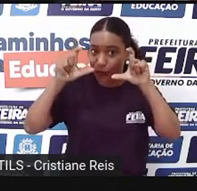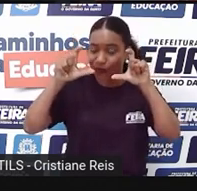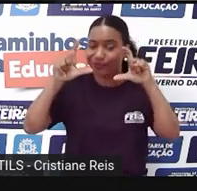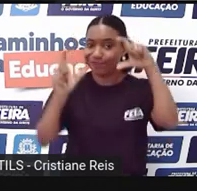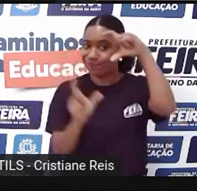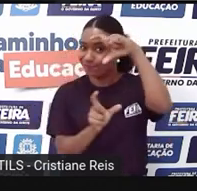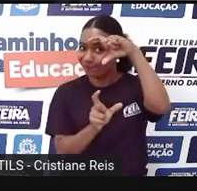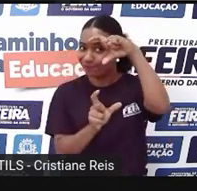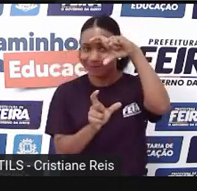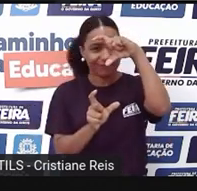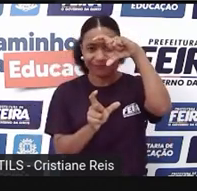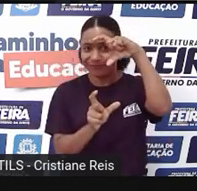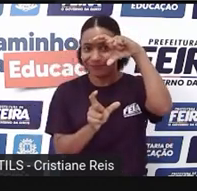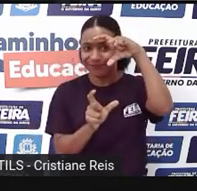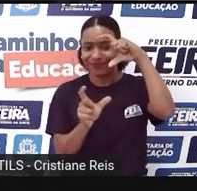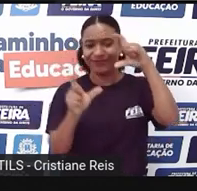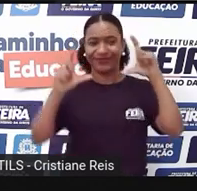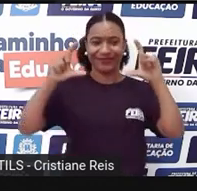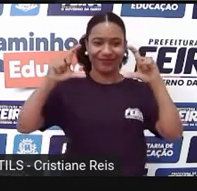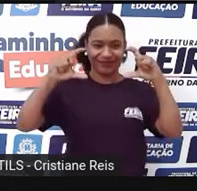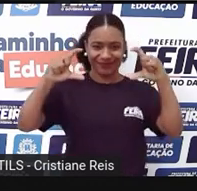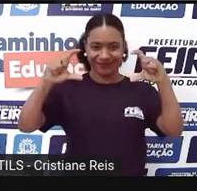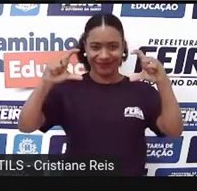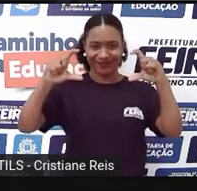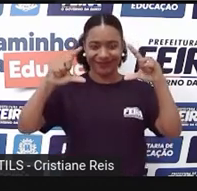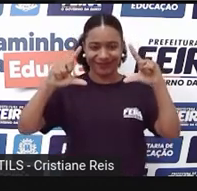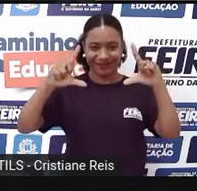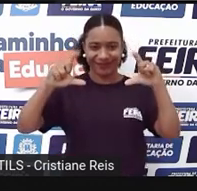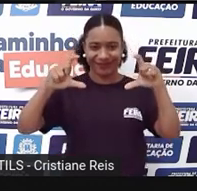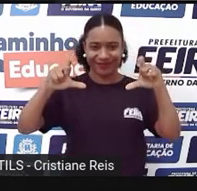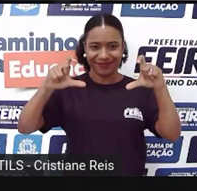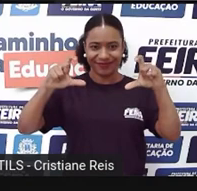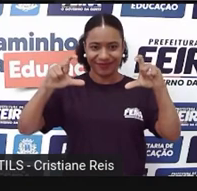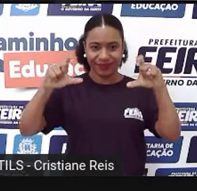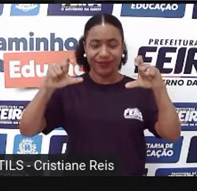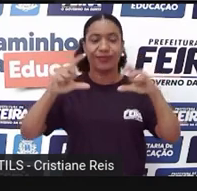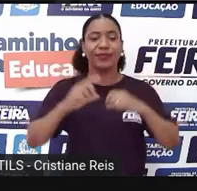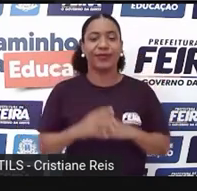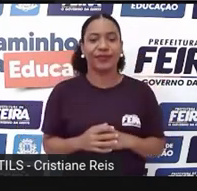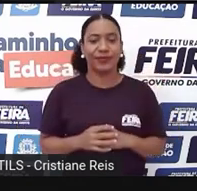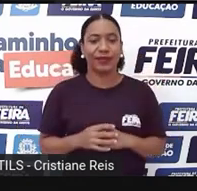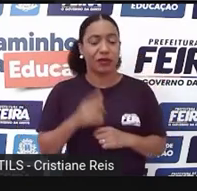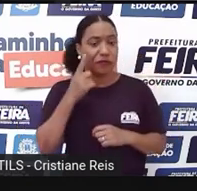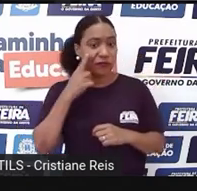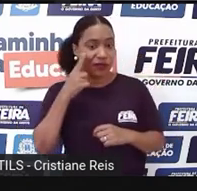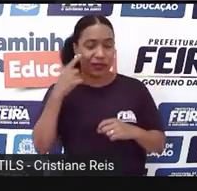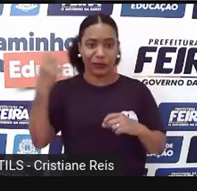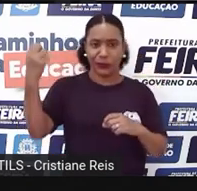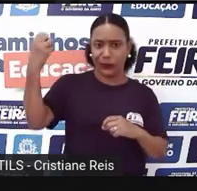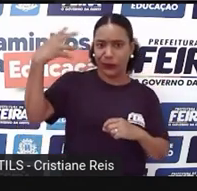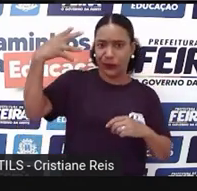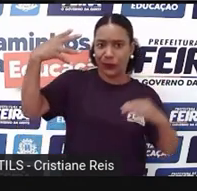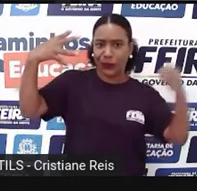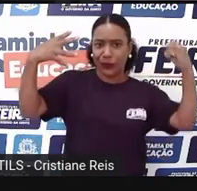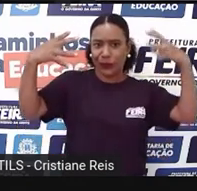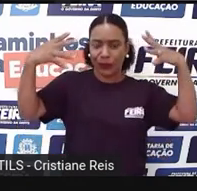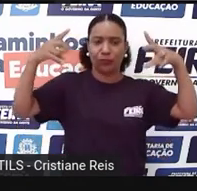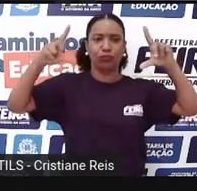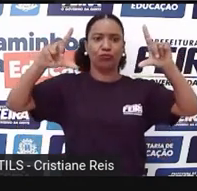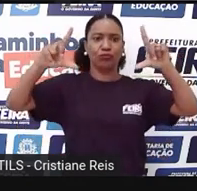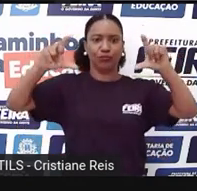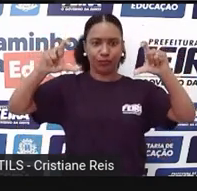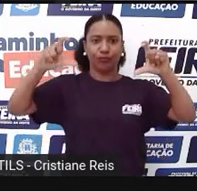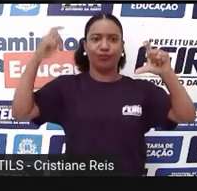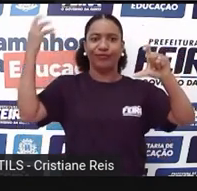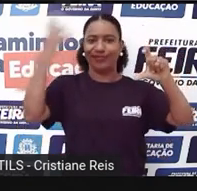esqueçam Da posição do celular Na horizontal E observem Questões de luminosidade De fundo Para